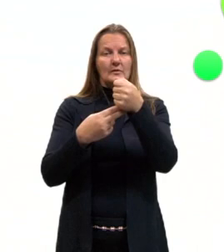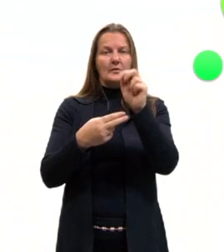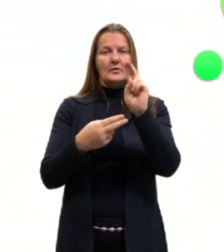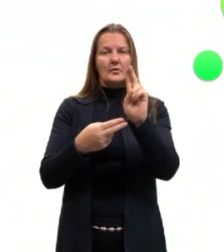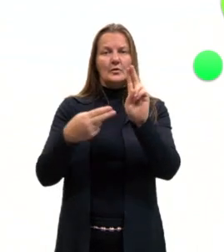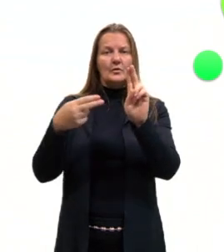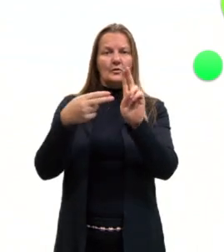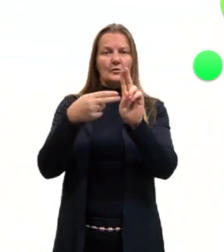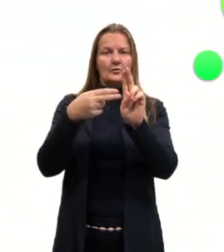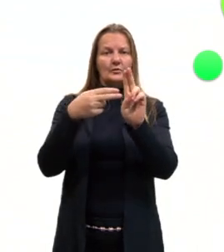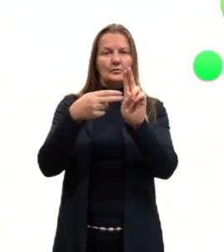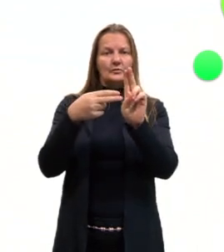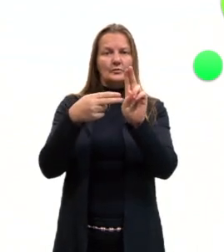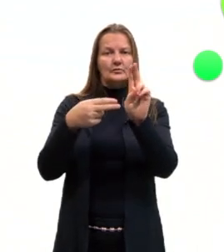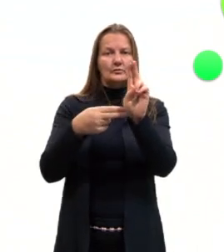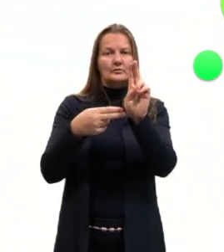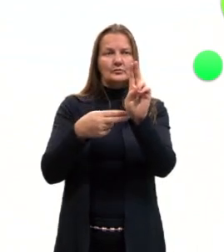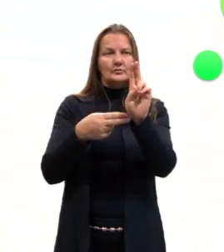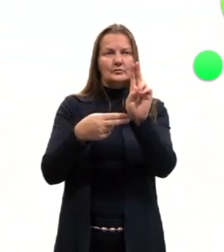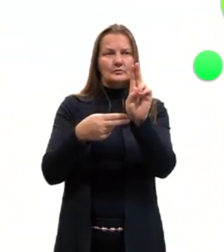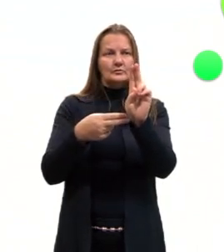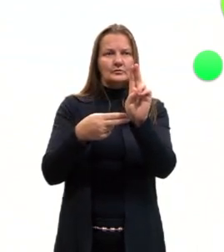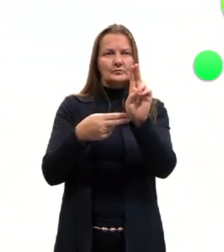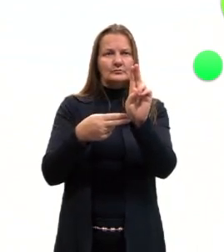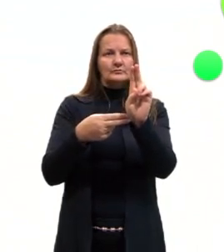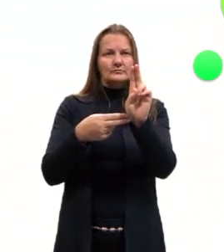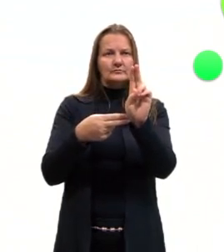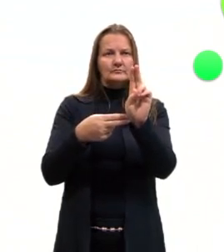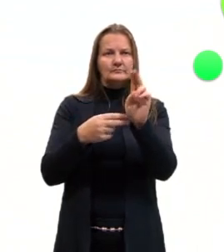Uracila, representada pela letra U.